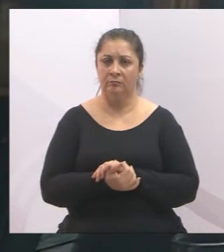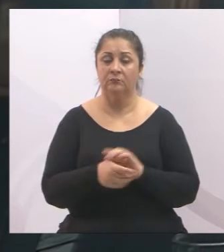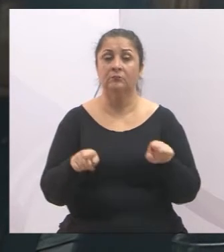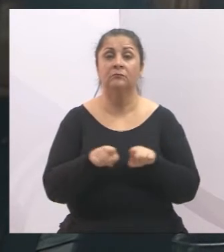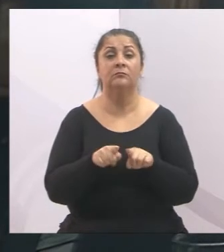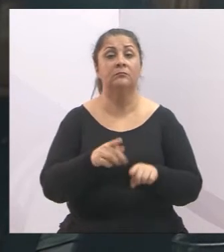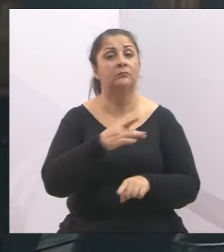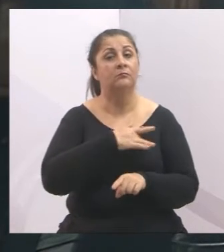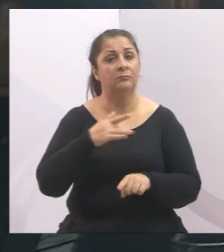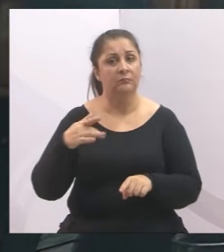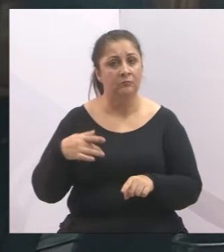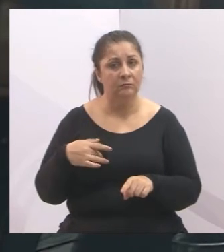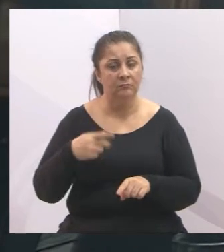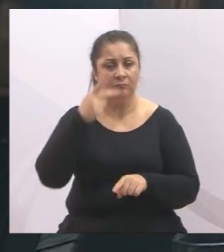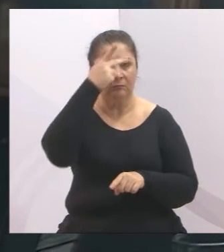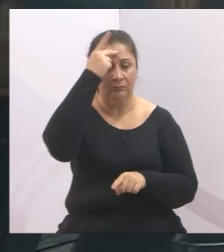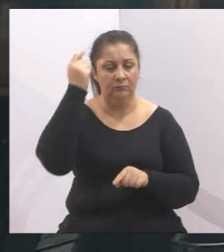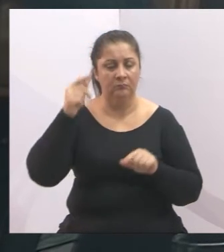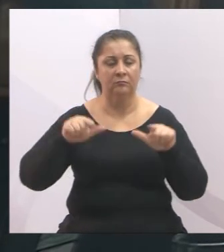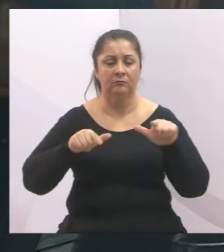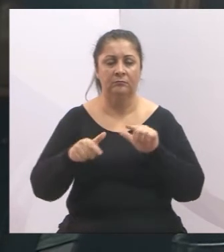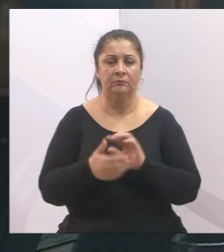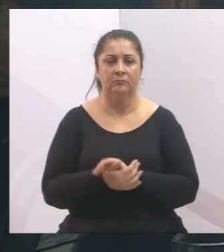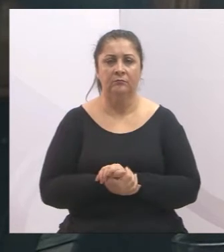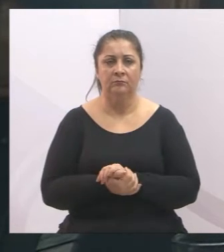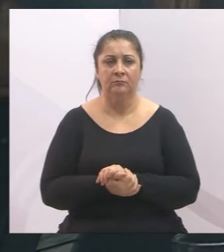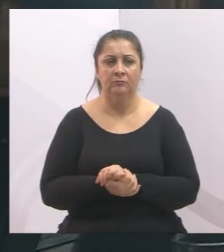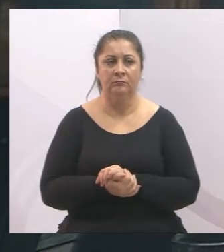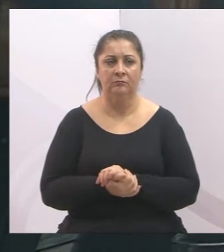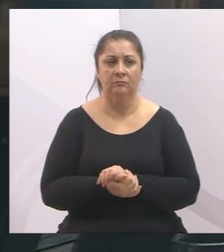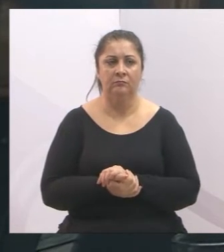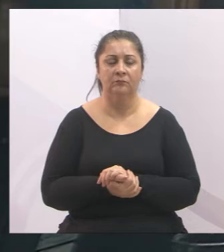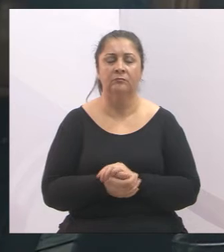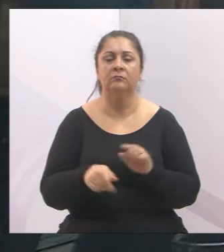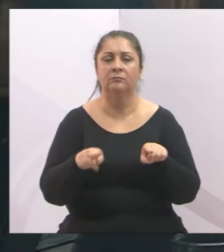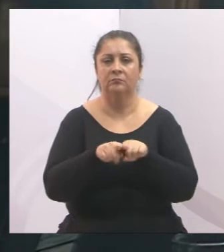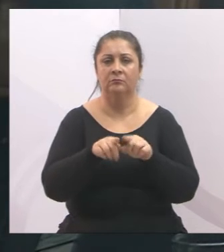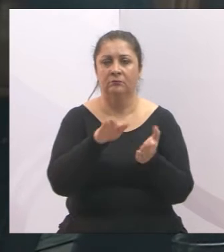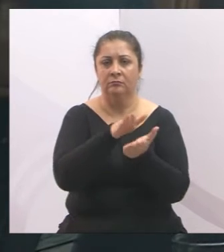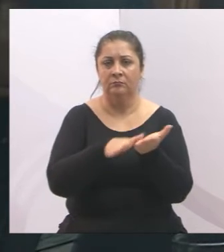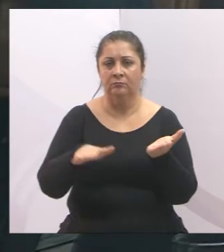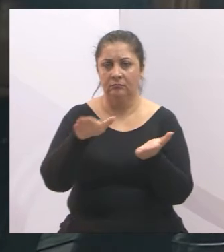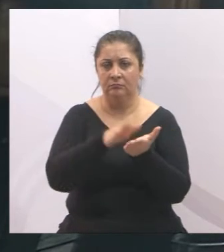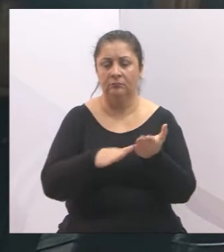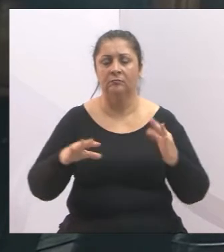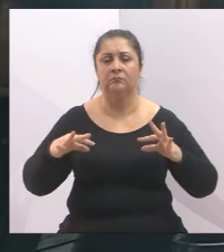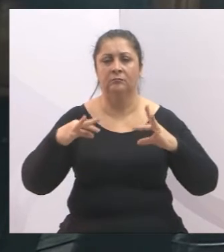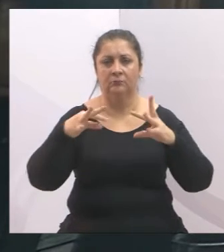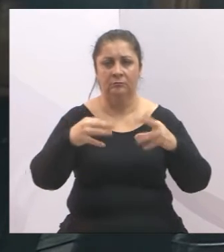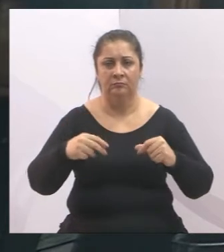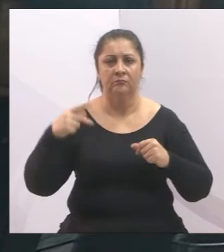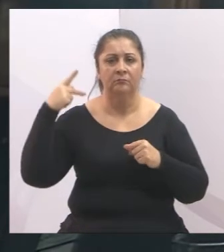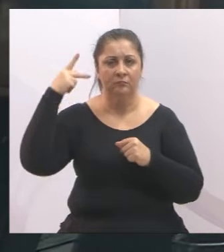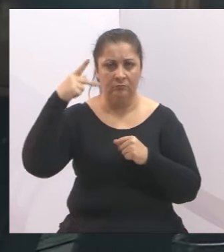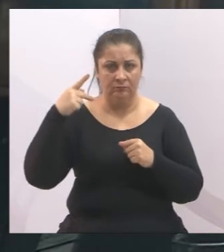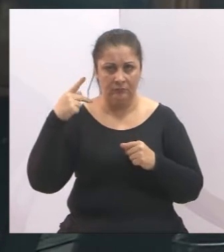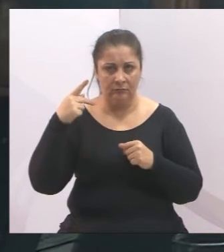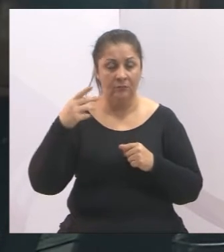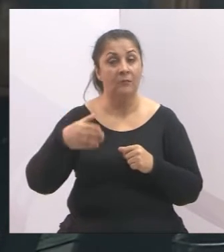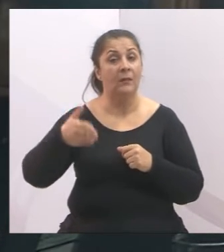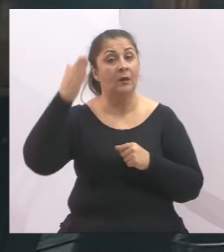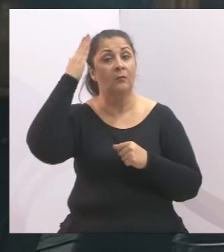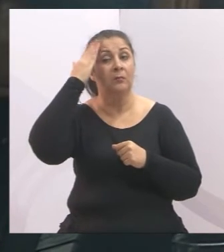saúde do trabalhador. Nós vamos remeter cópia, evidentemente, a todos os vereadores para ciência